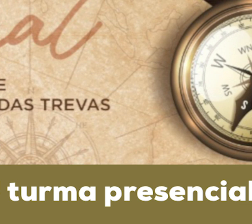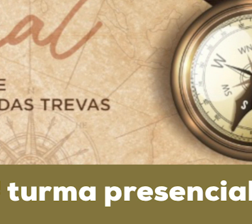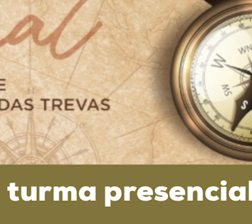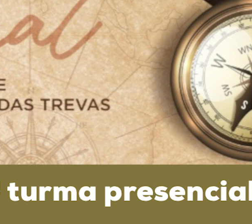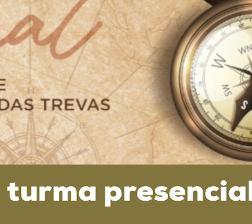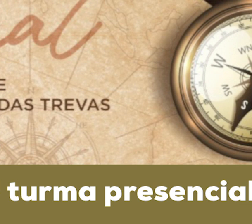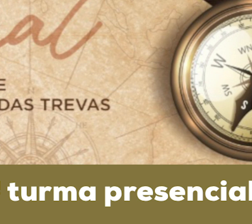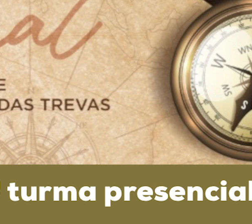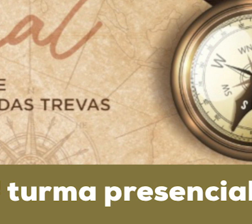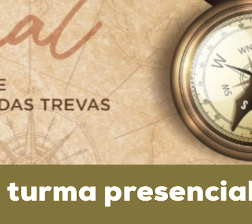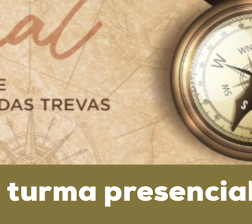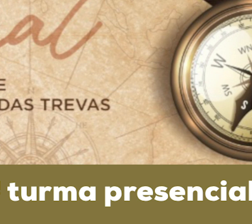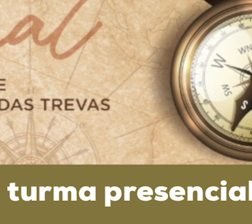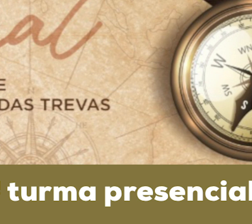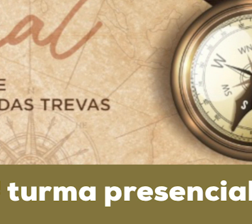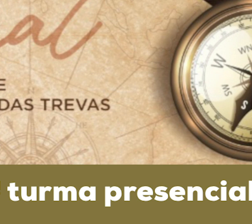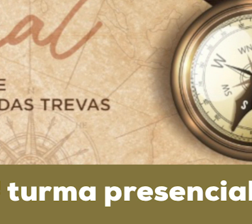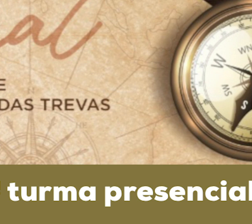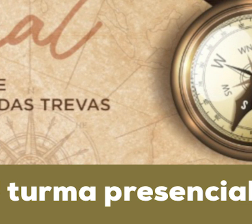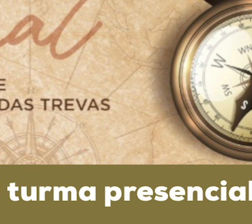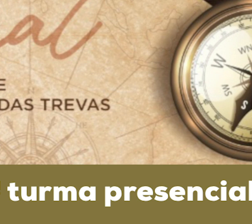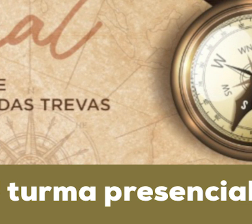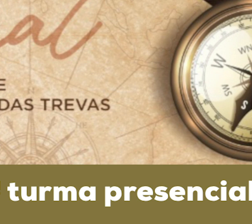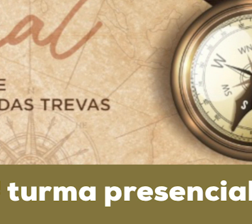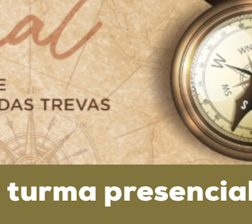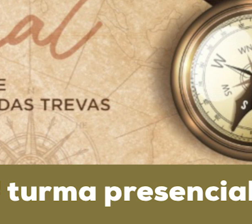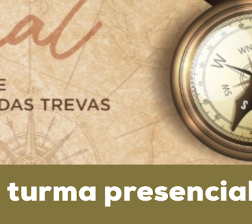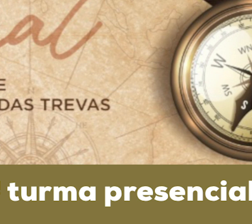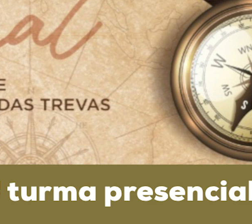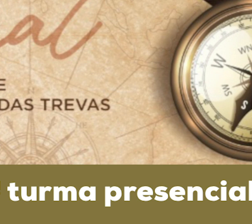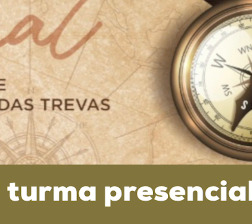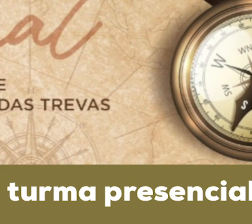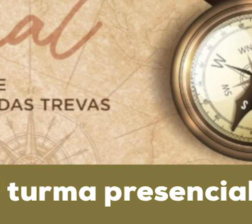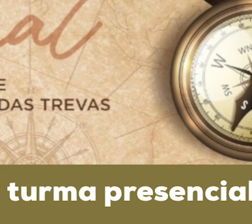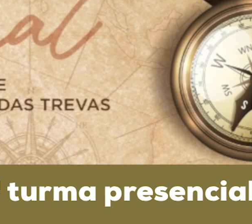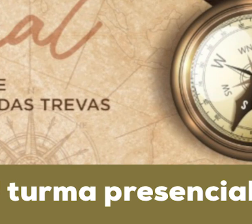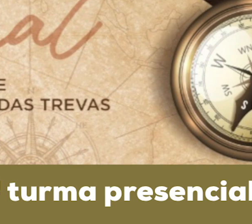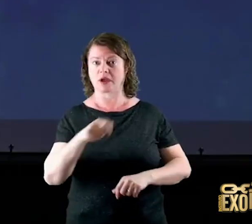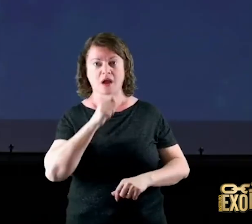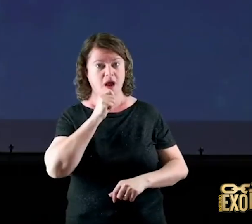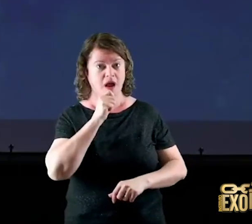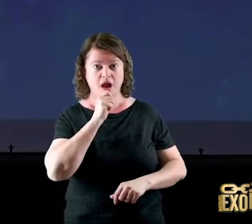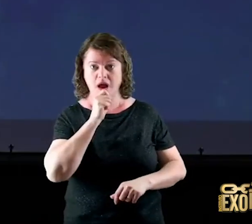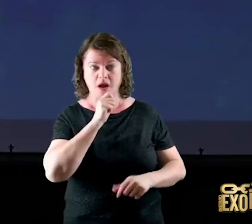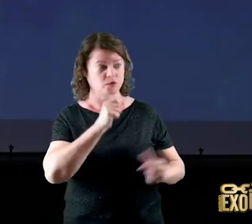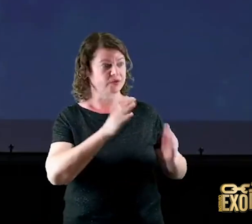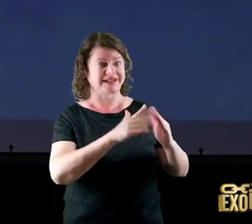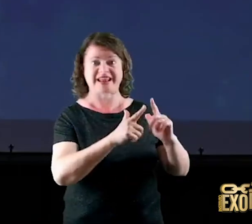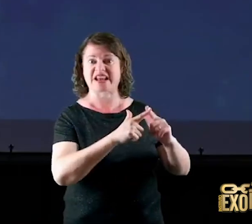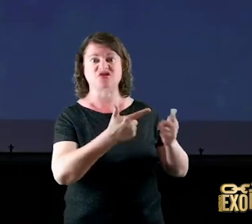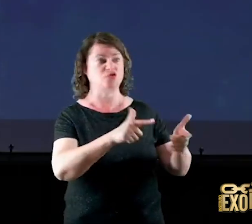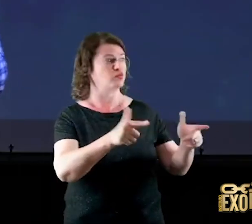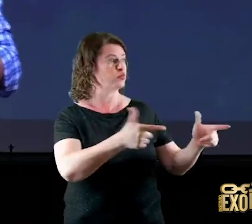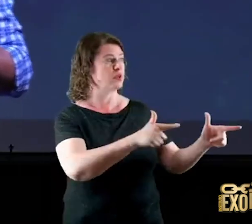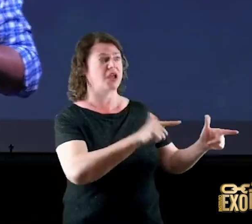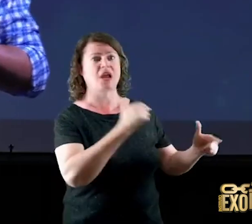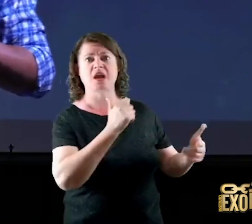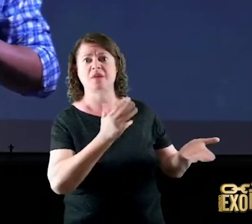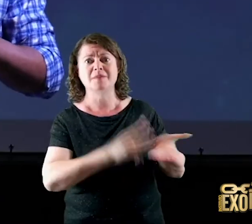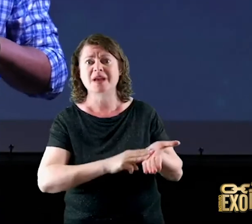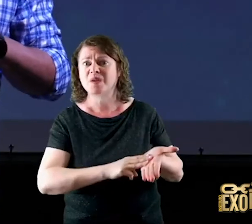dia 19 de setembro você que não tem igreja ainda há tempo está ali